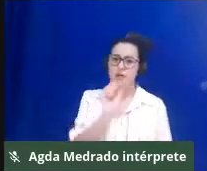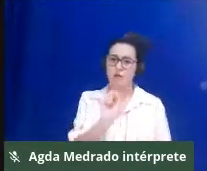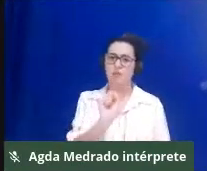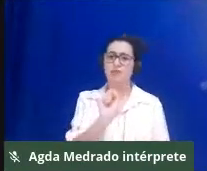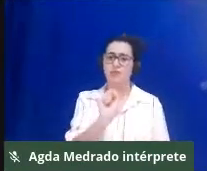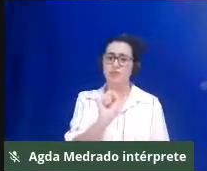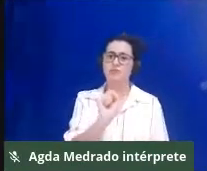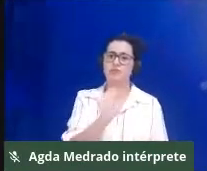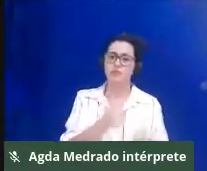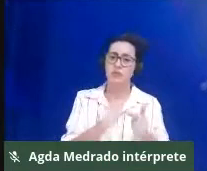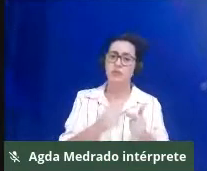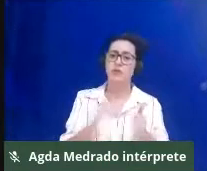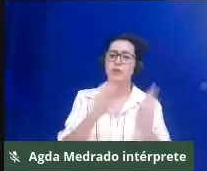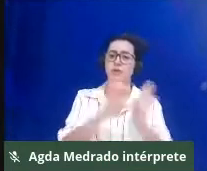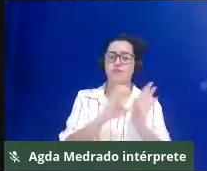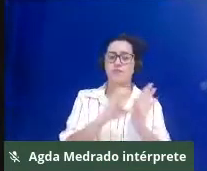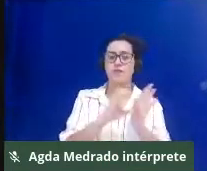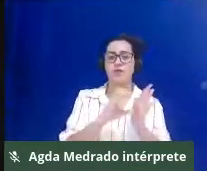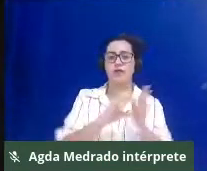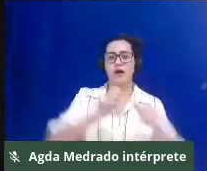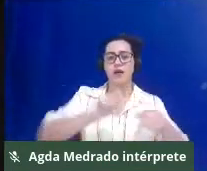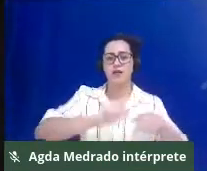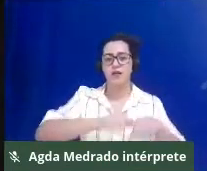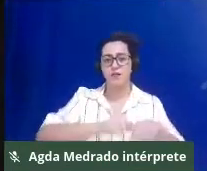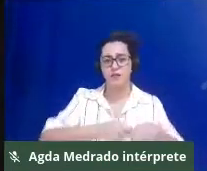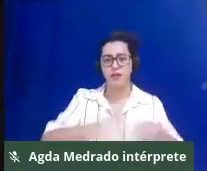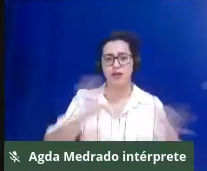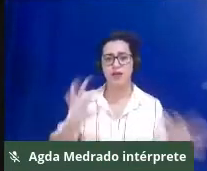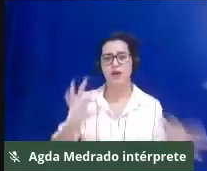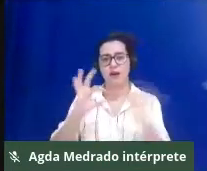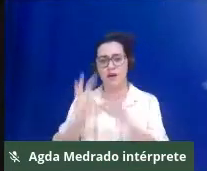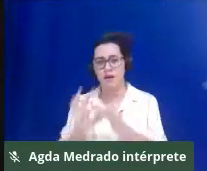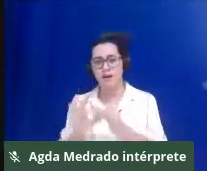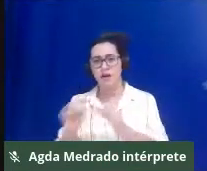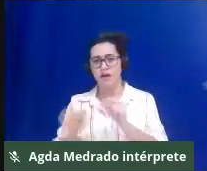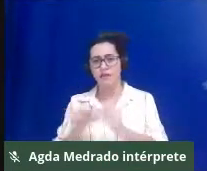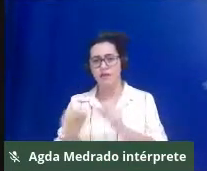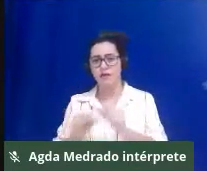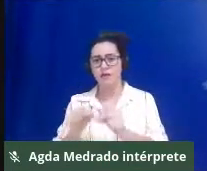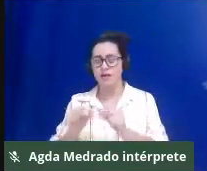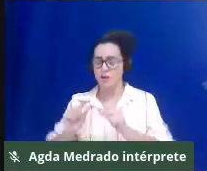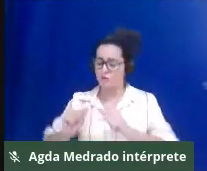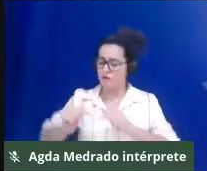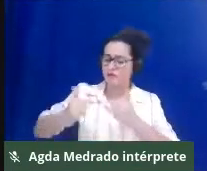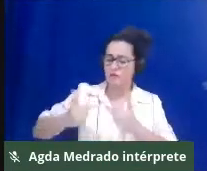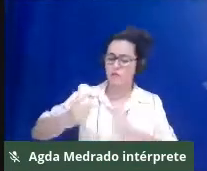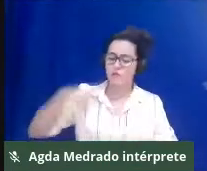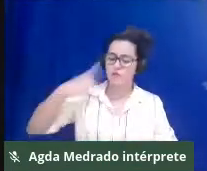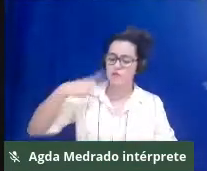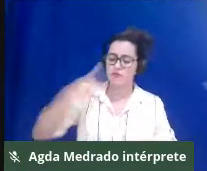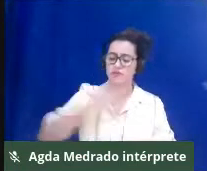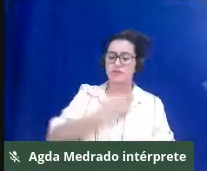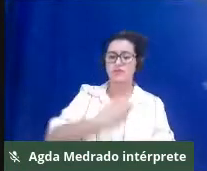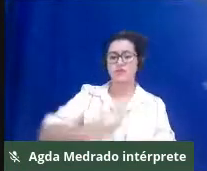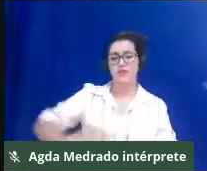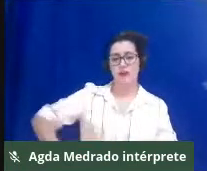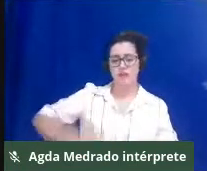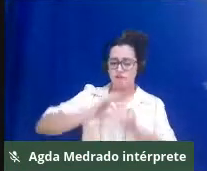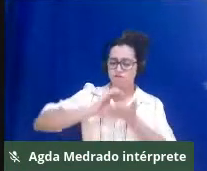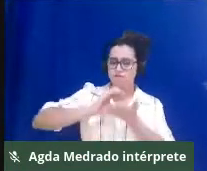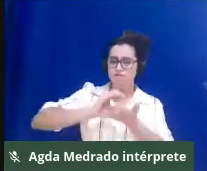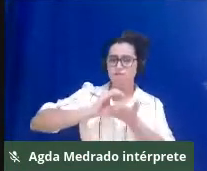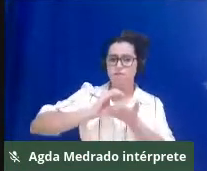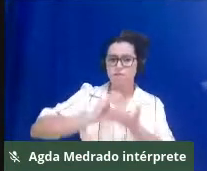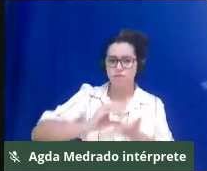relação direta entre uma atuação de uma política pública do Estado, que é a política pública de investimento para o grande capital,